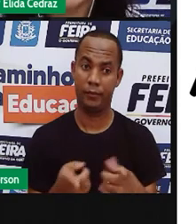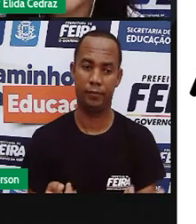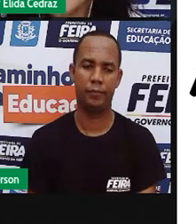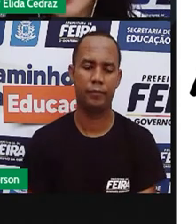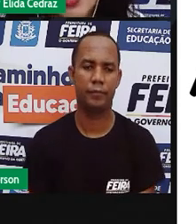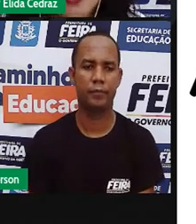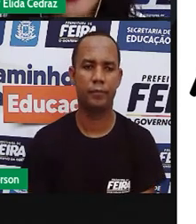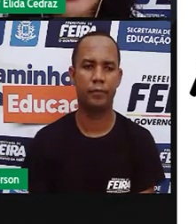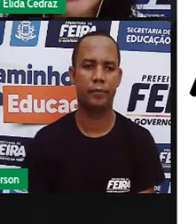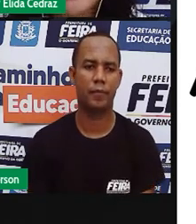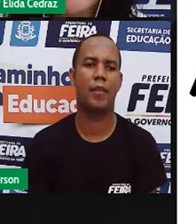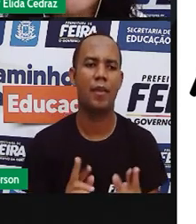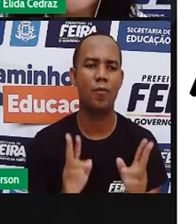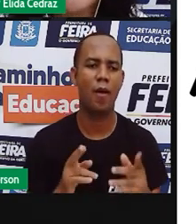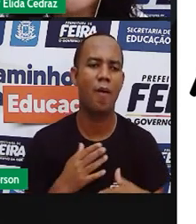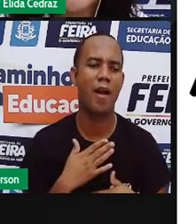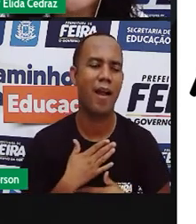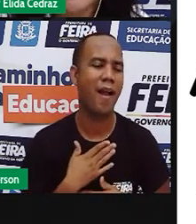De palmo.